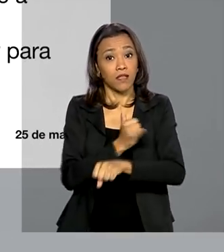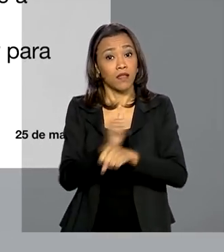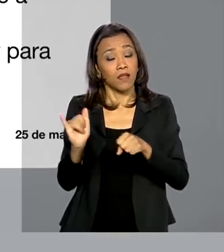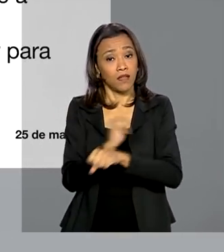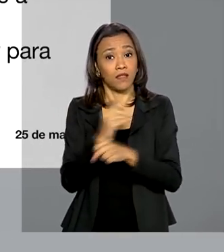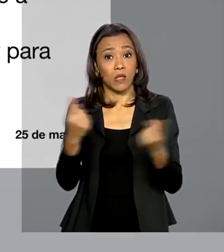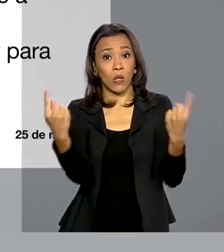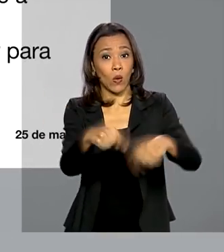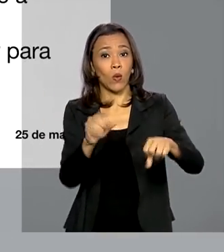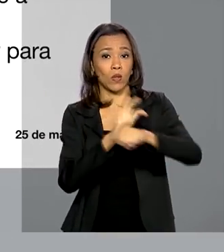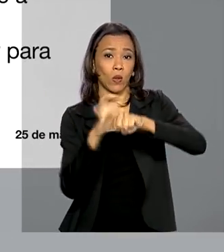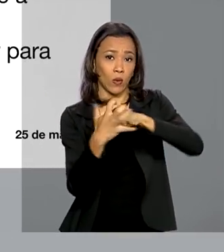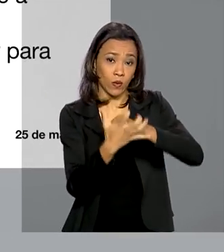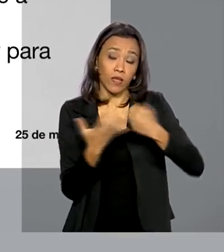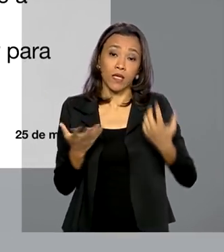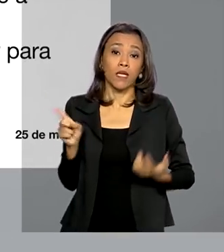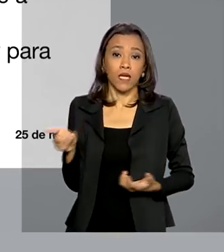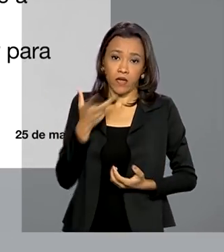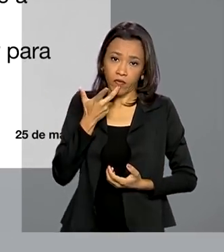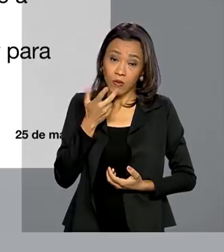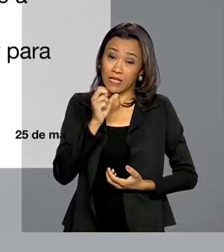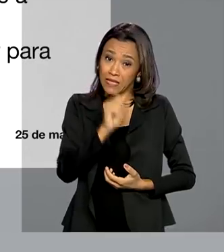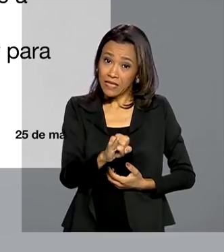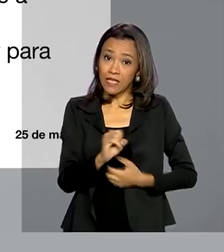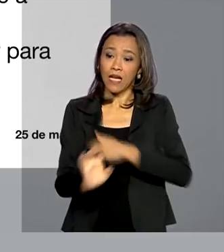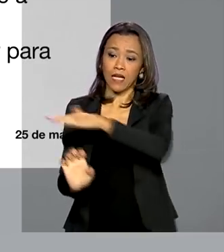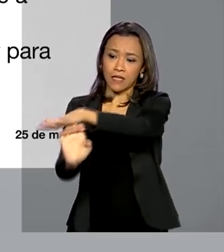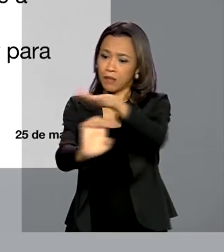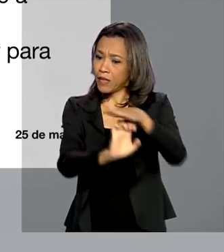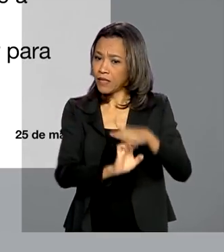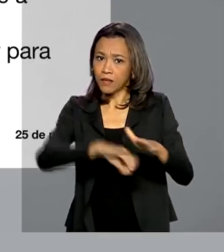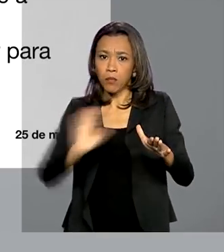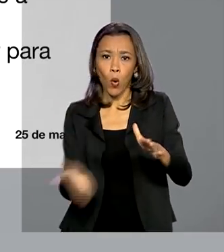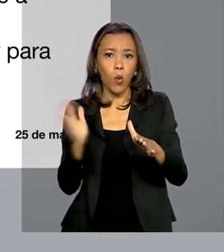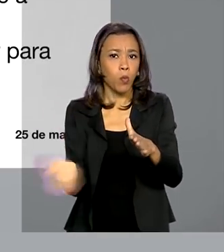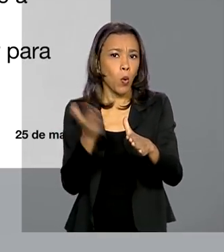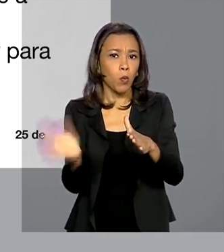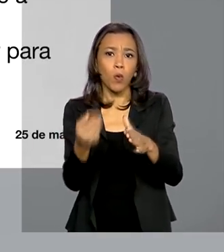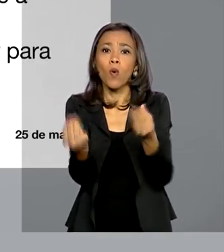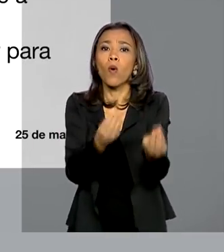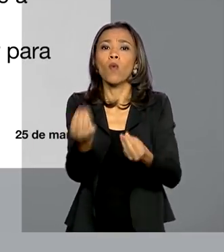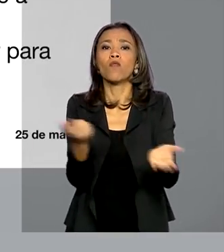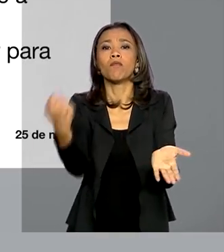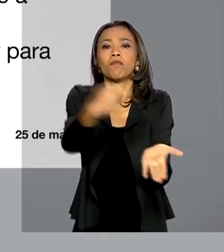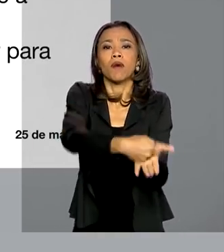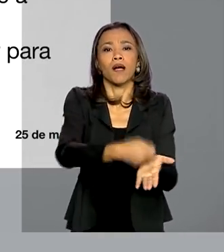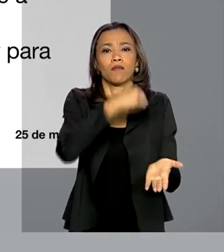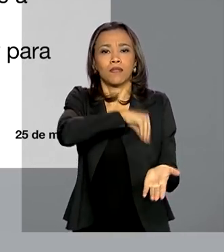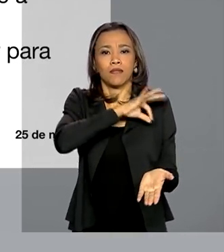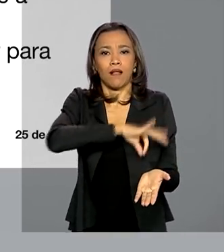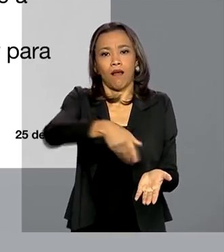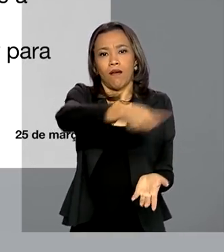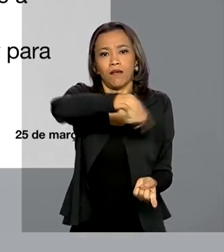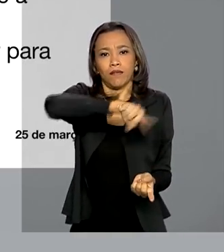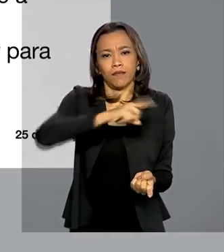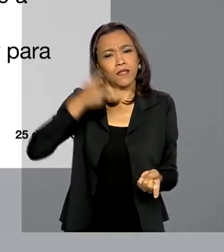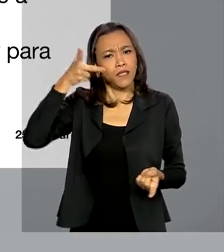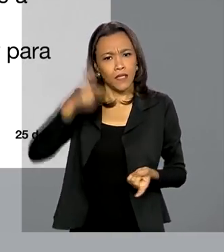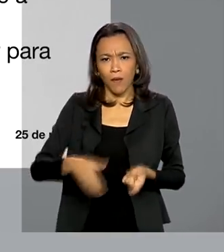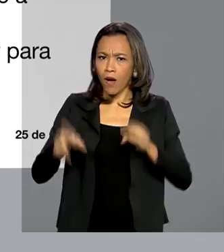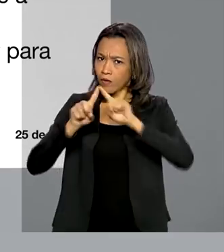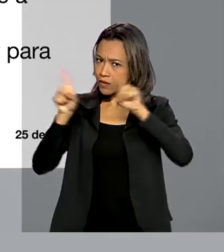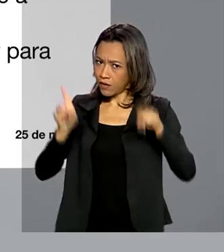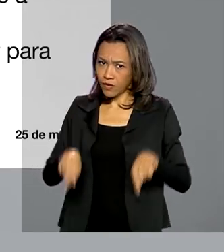novo coronavírus. Bolsonaro disse que se as empresas não produzirem, não conseguirão pagar os salários. O mesmo pode acontecer com os